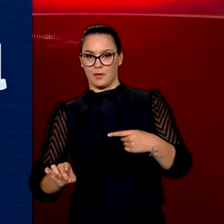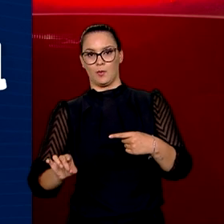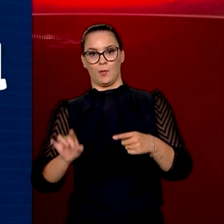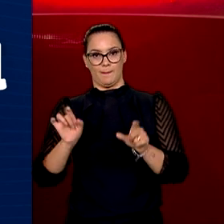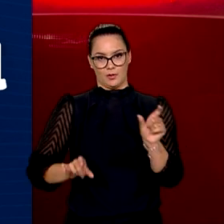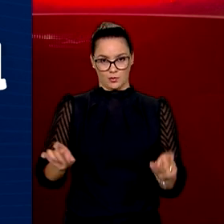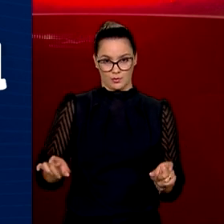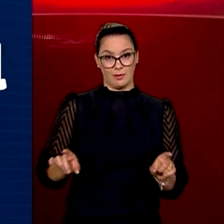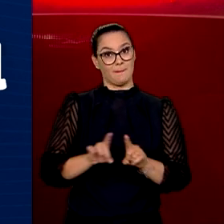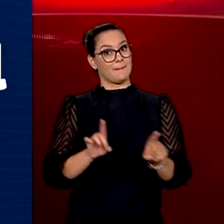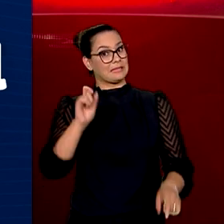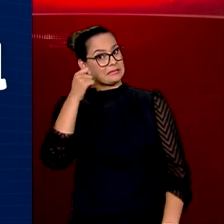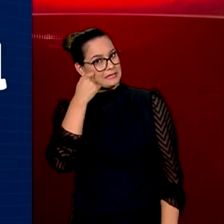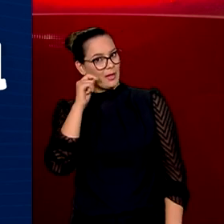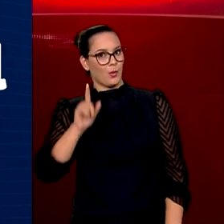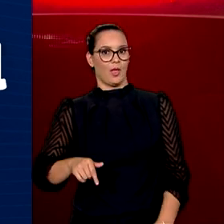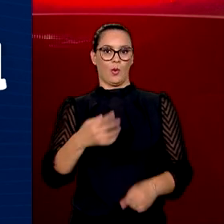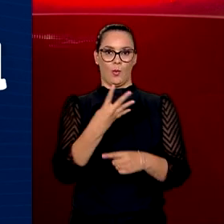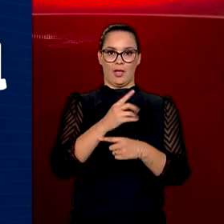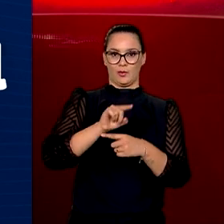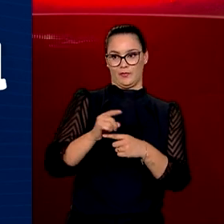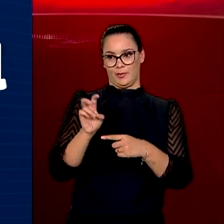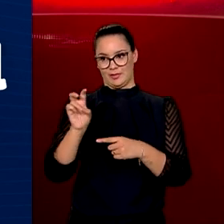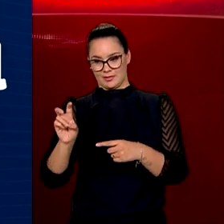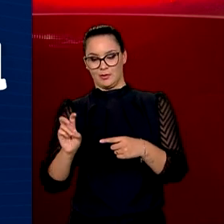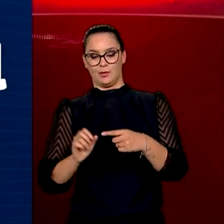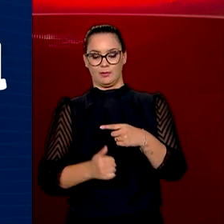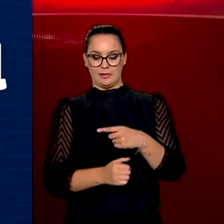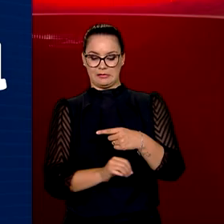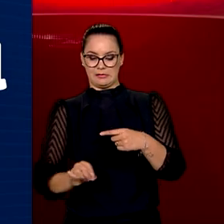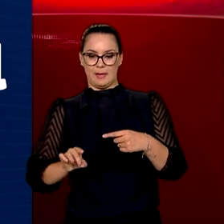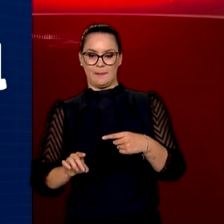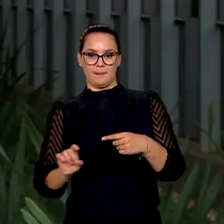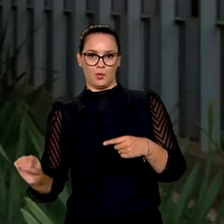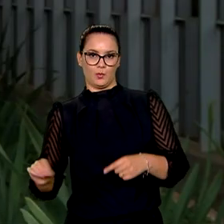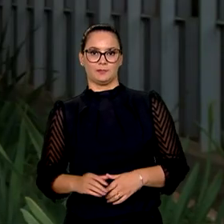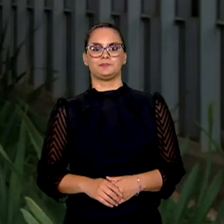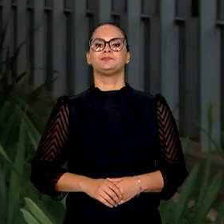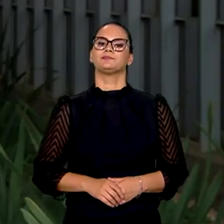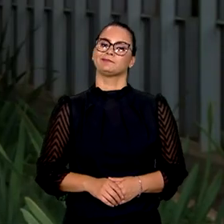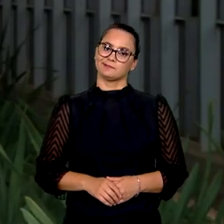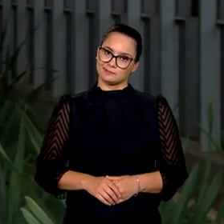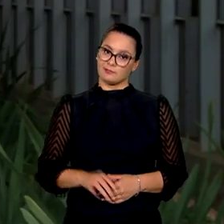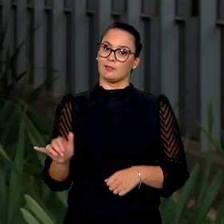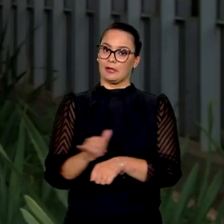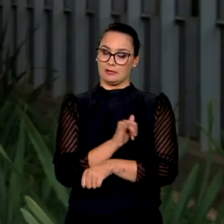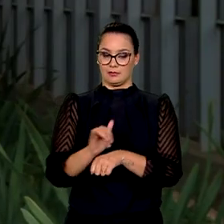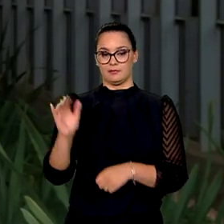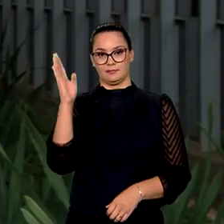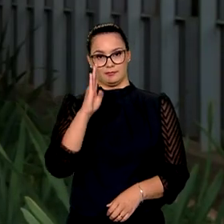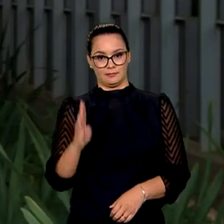enquanto para pessoas negras é de 4,5 por 100 mil habitantes. Como parte da Estratégia